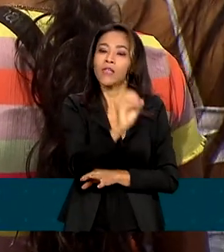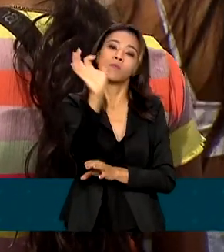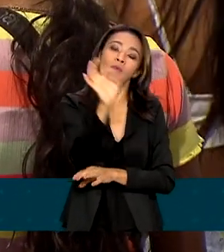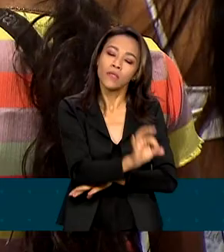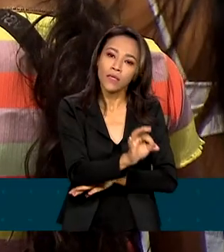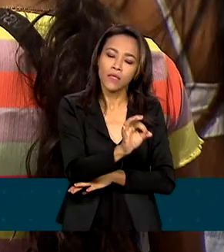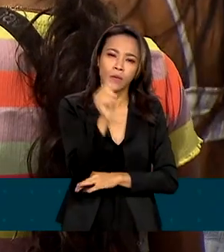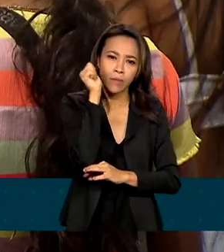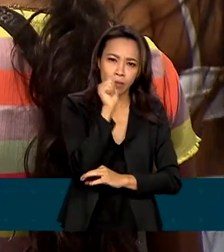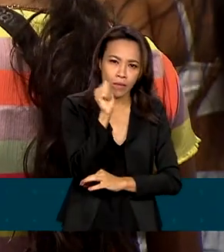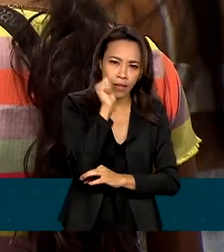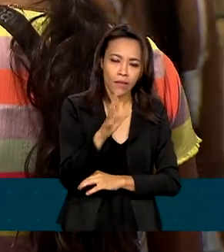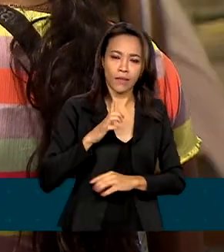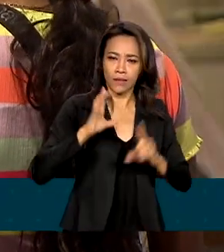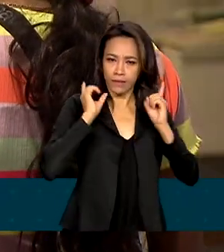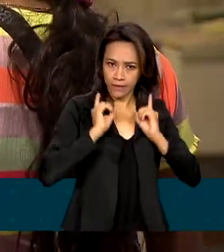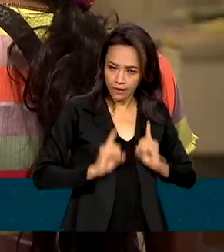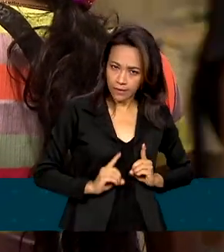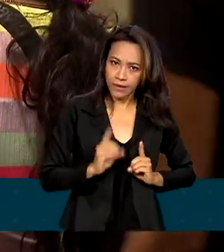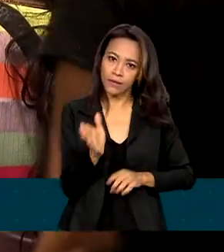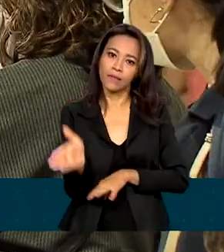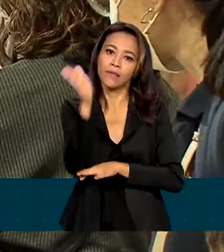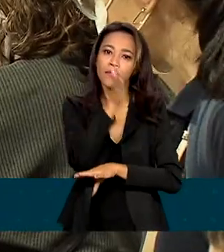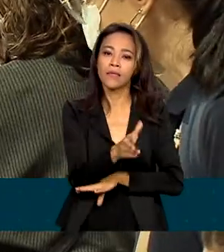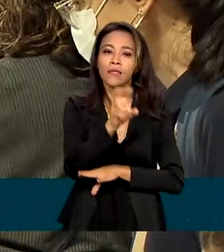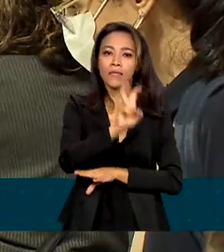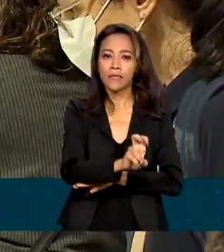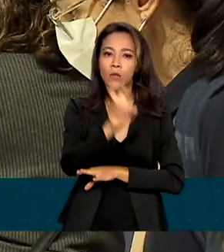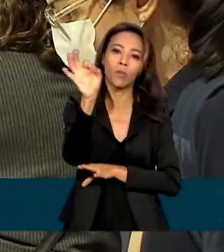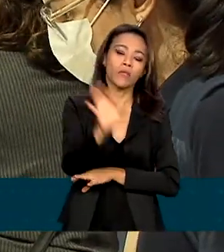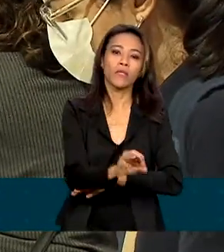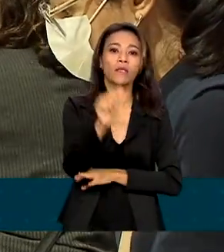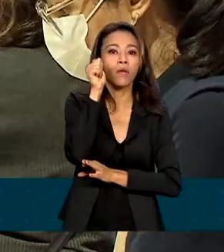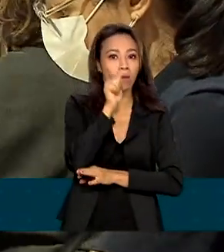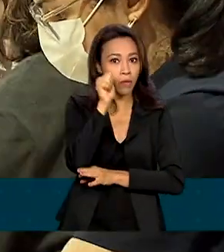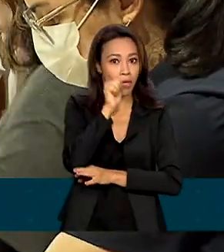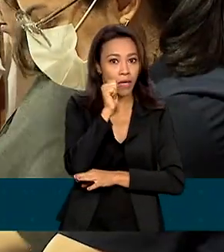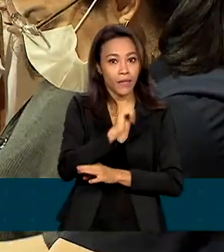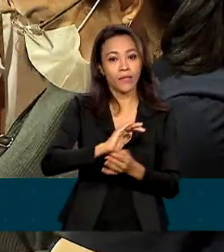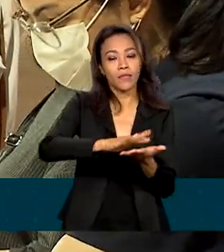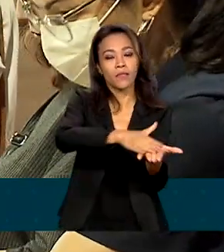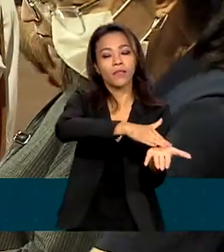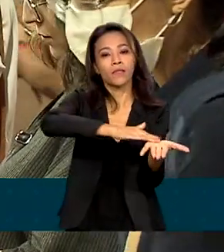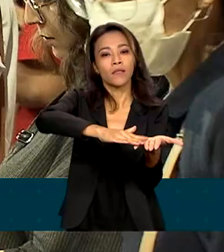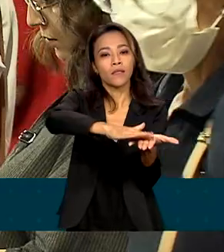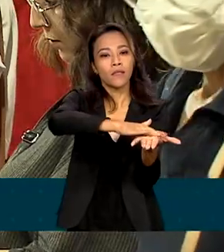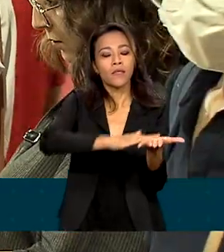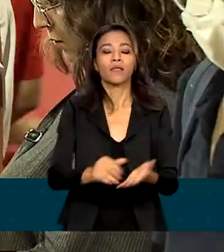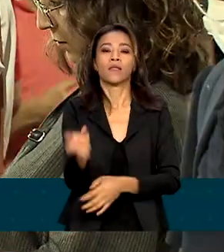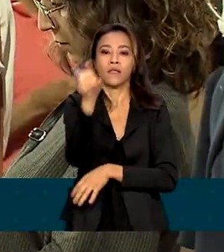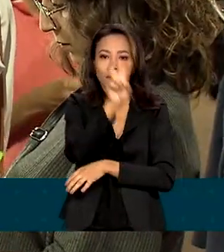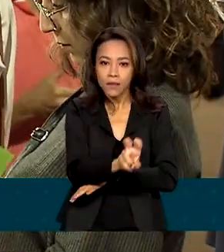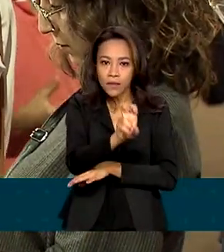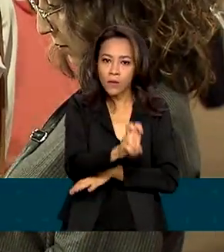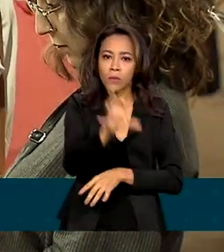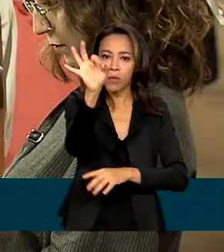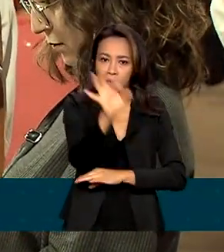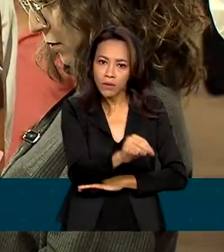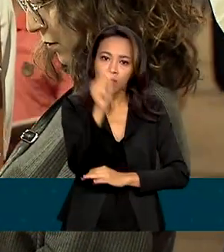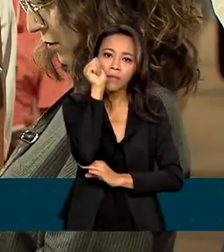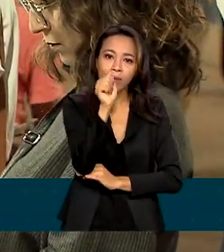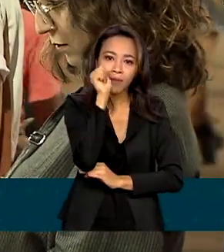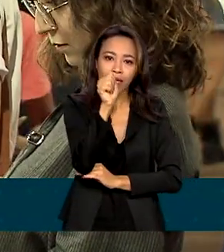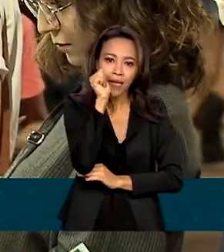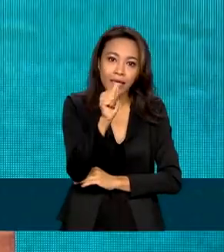para mulheres com deficiência, 5% para mulheres ciganas e 5% para mulheres